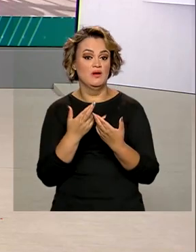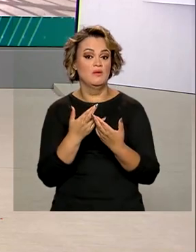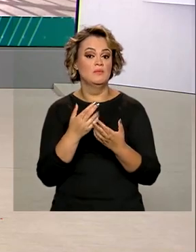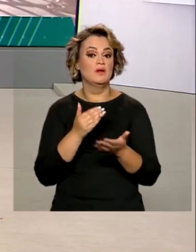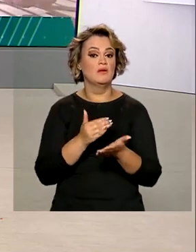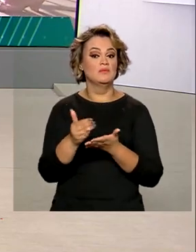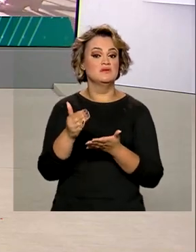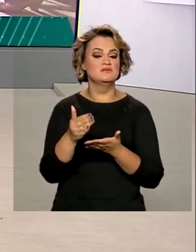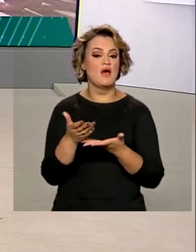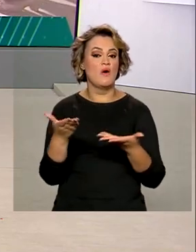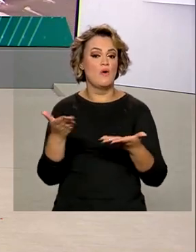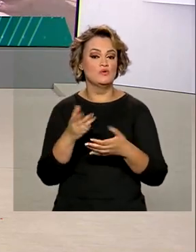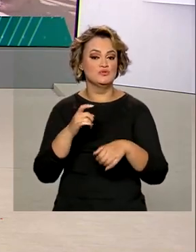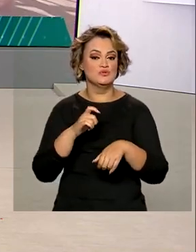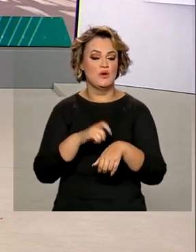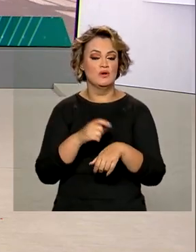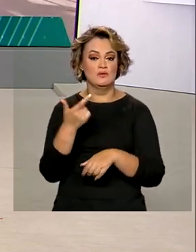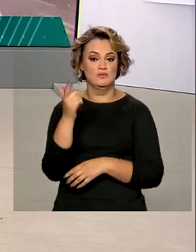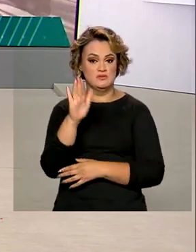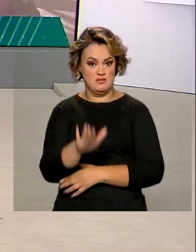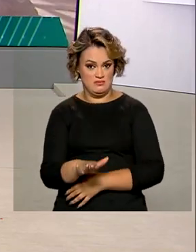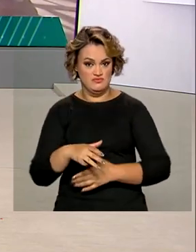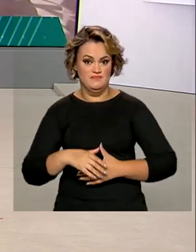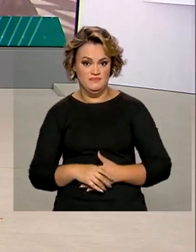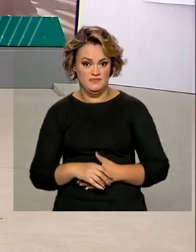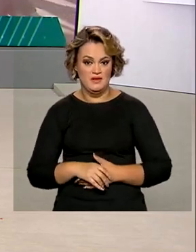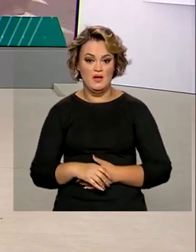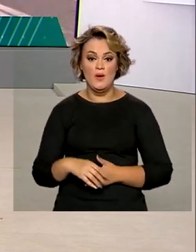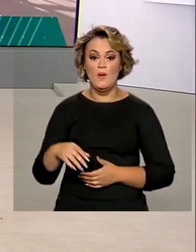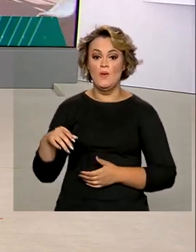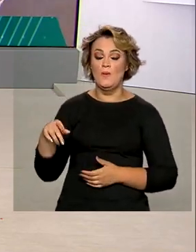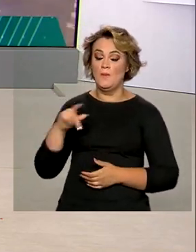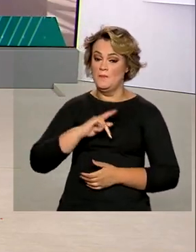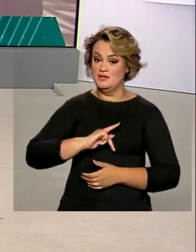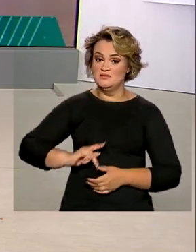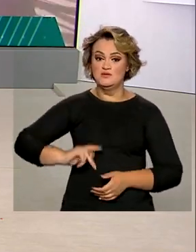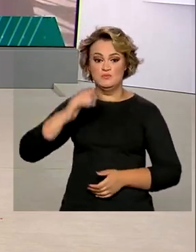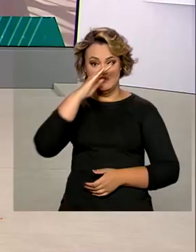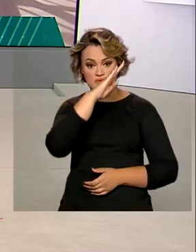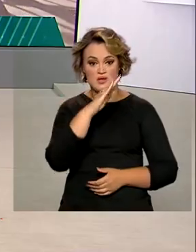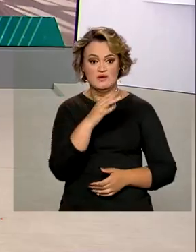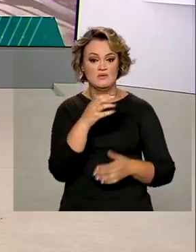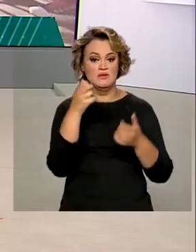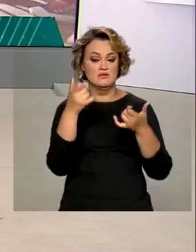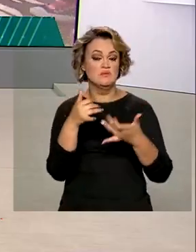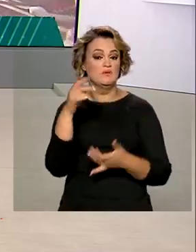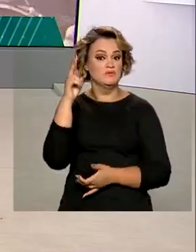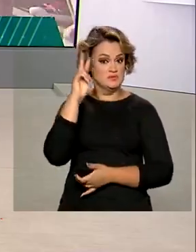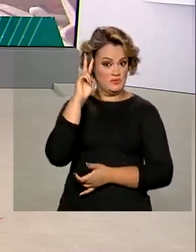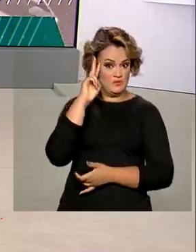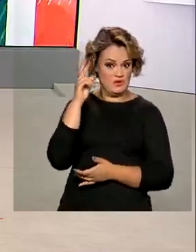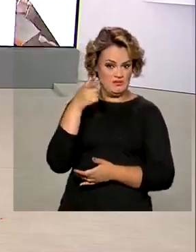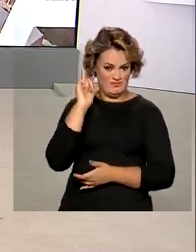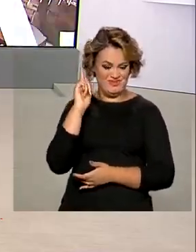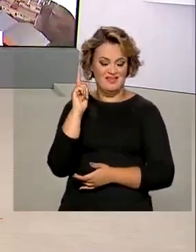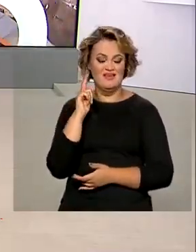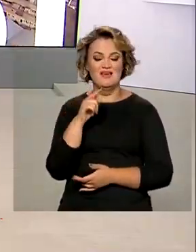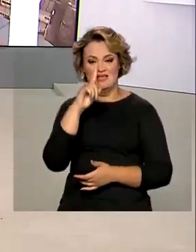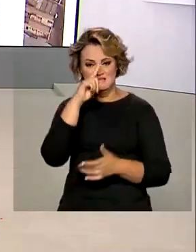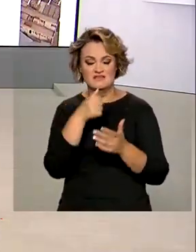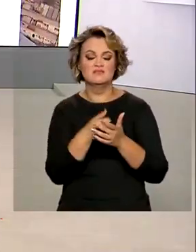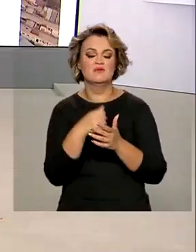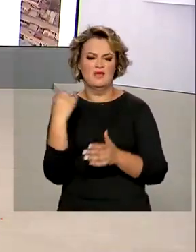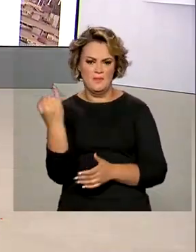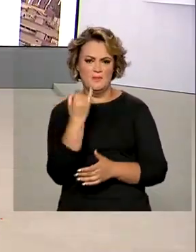marcada para começar por volta das duas horas da tarde. O presidente Jair Bolsonaro afirmou nesta segunda-feira que a medida é